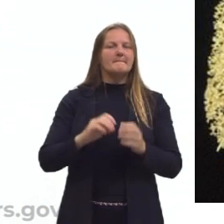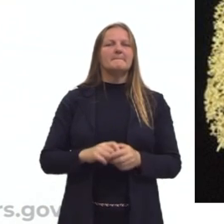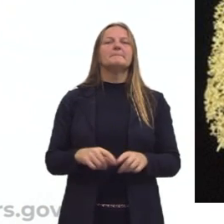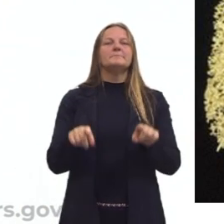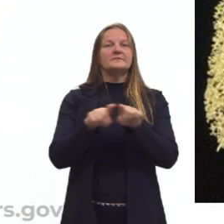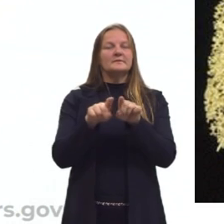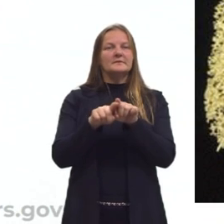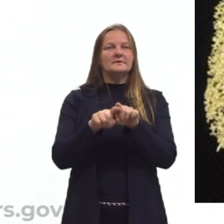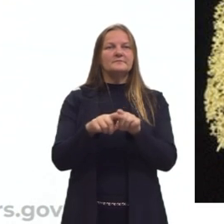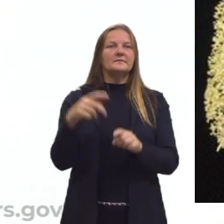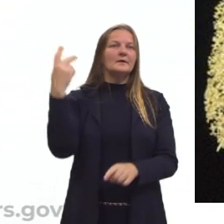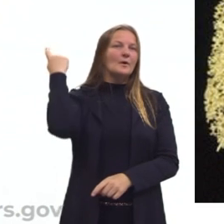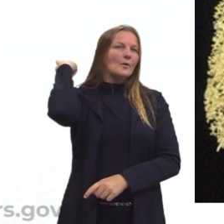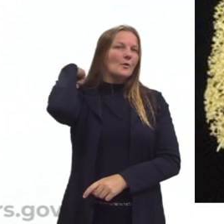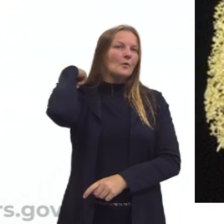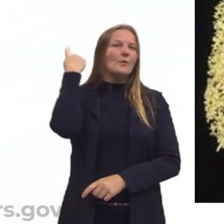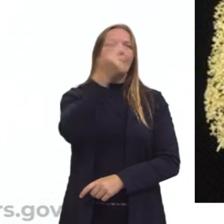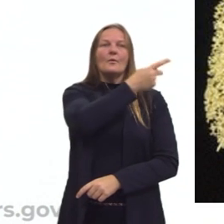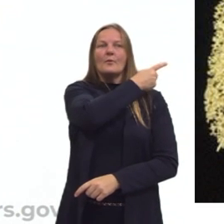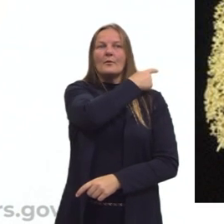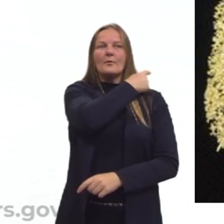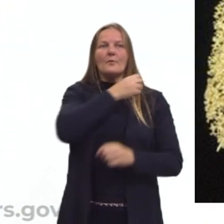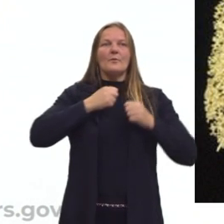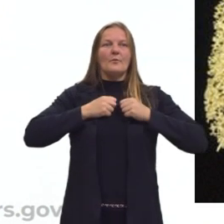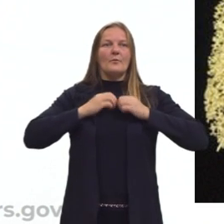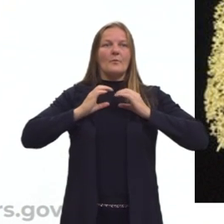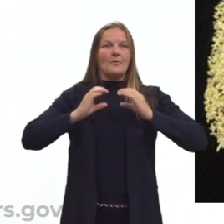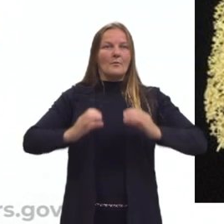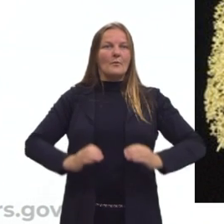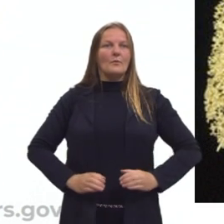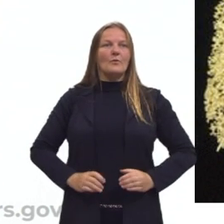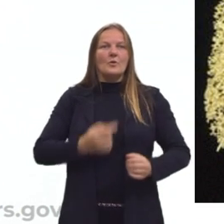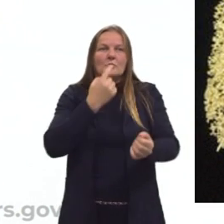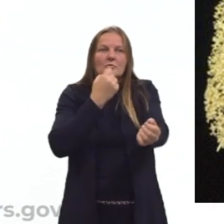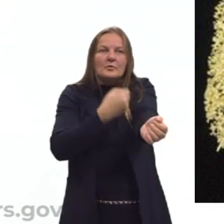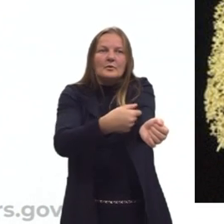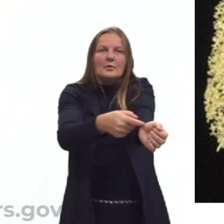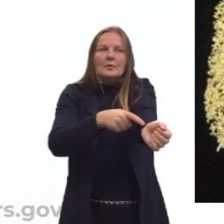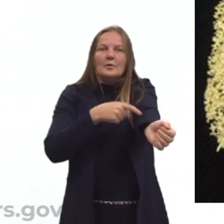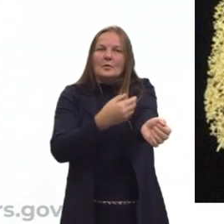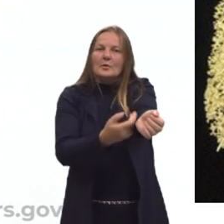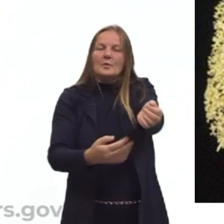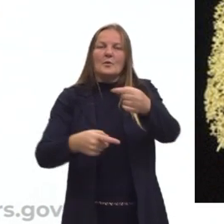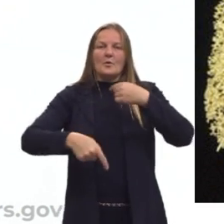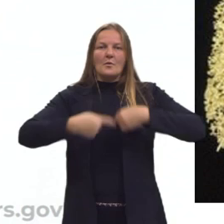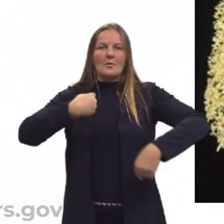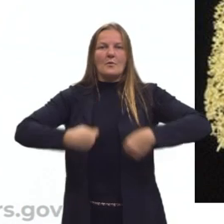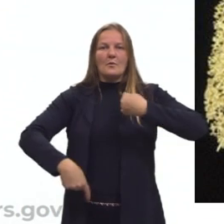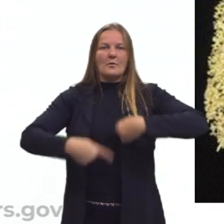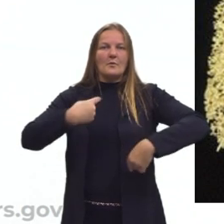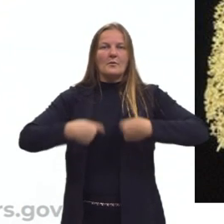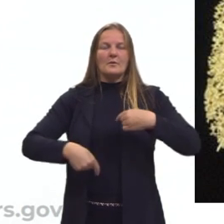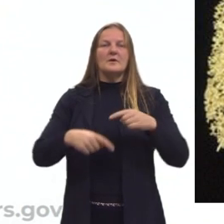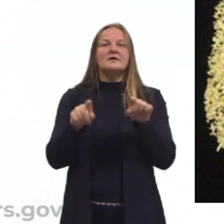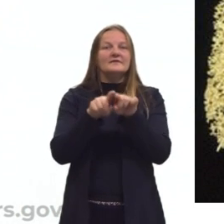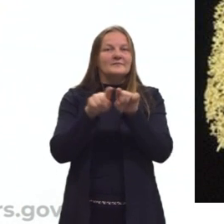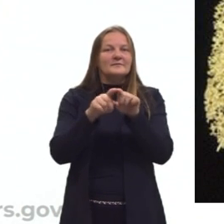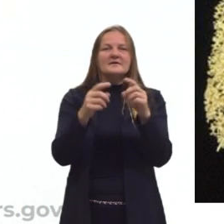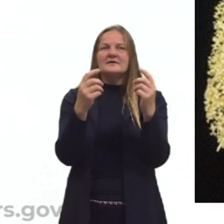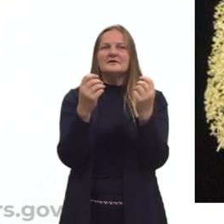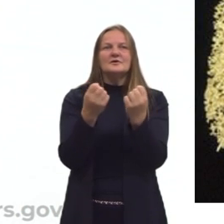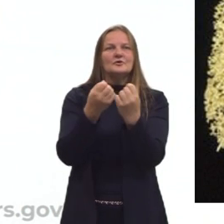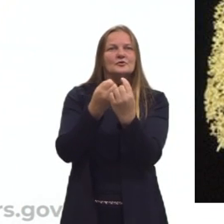E também no nosso corpo, nos vasos sanguíneos, no pulmão, nós observamos essa formação